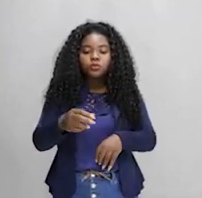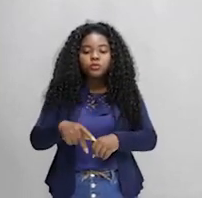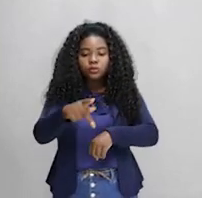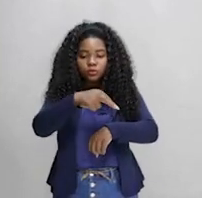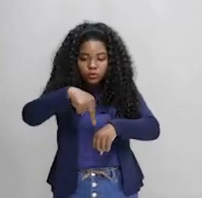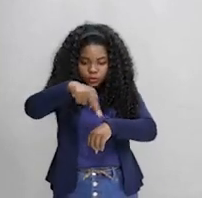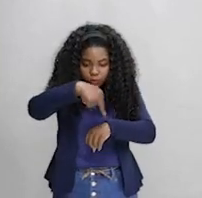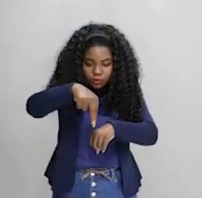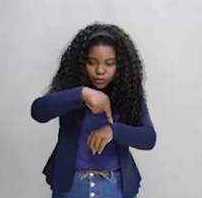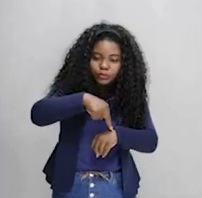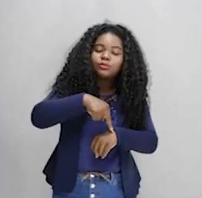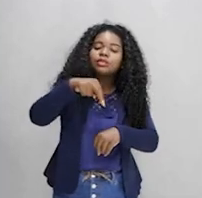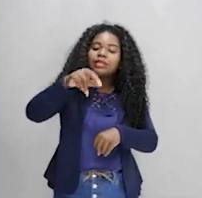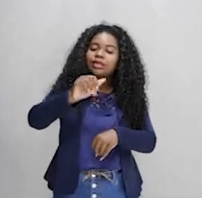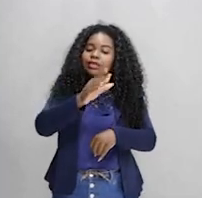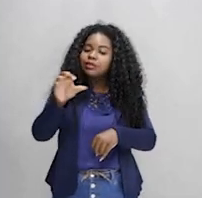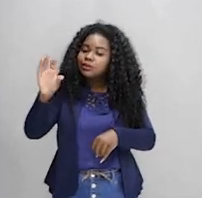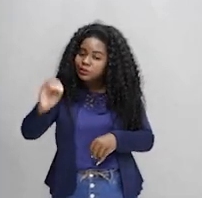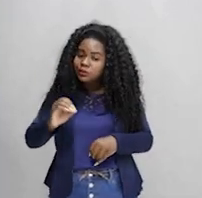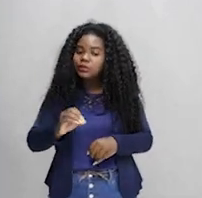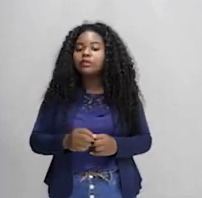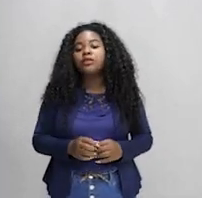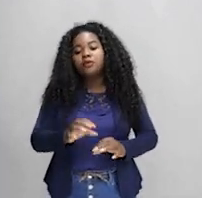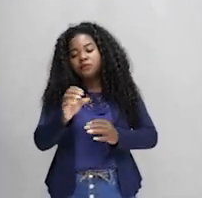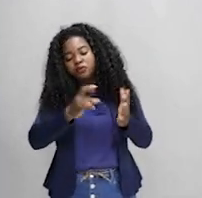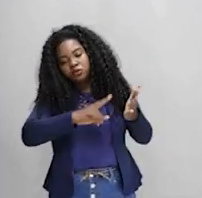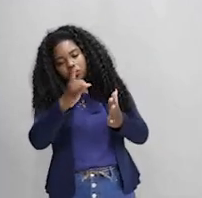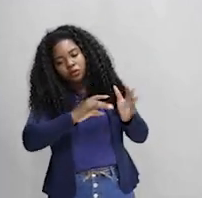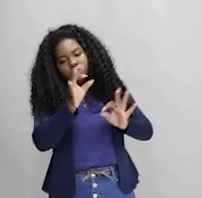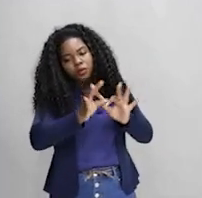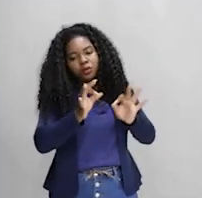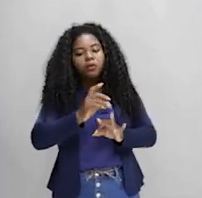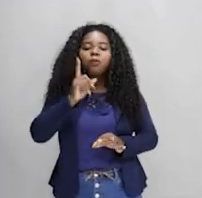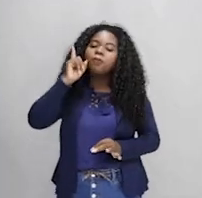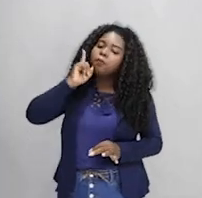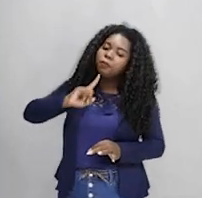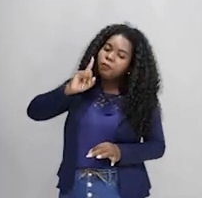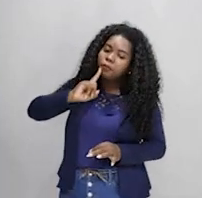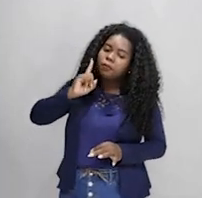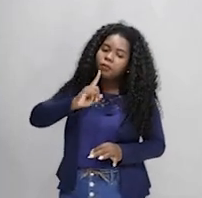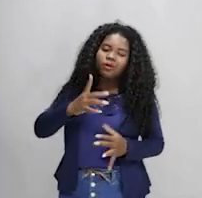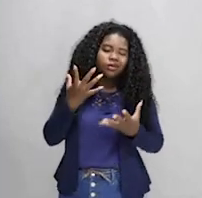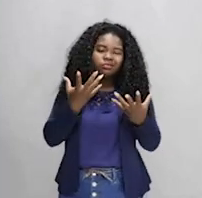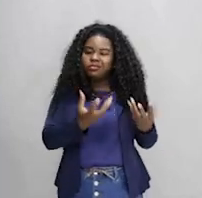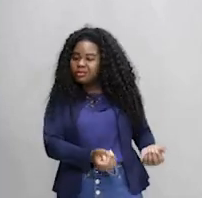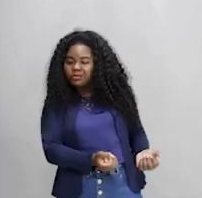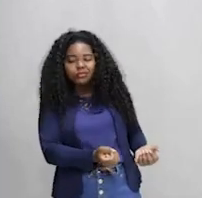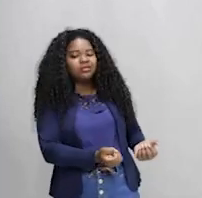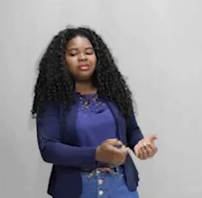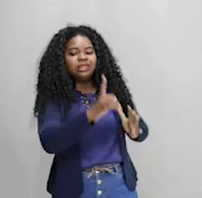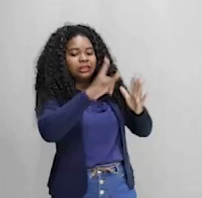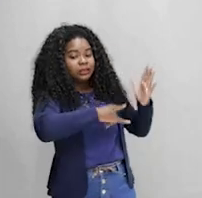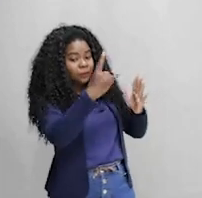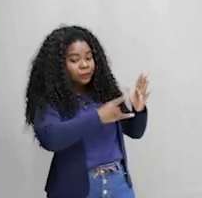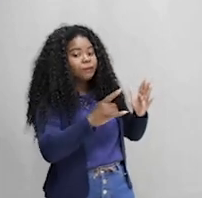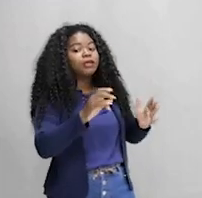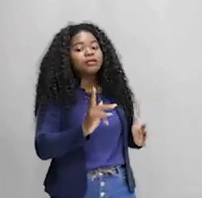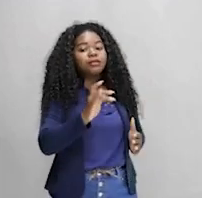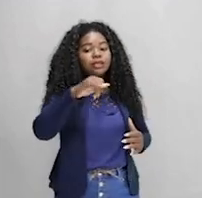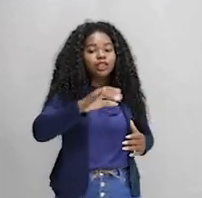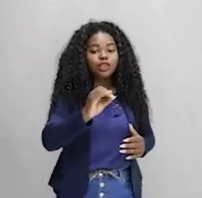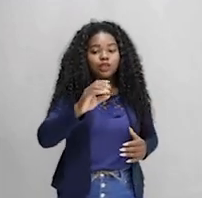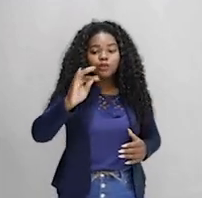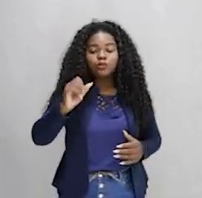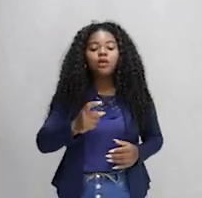foi um argumento utilizado pelos Estados Unidos, para a não aceitação do Protocolo de Quioto. Os Estados Unidos, que, à